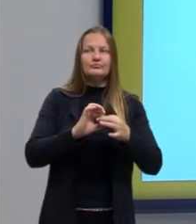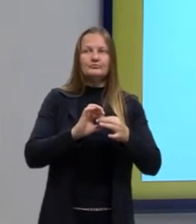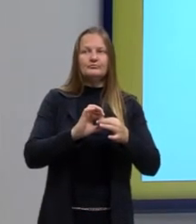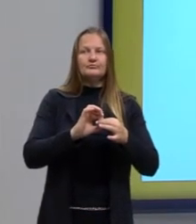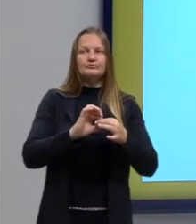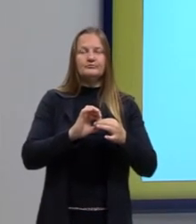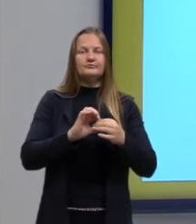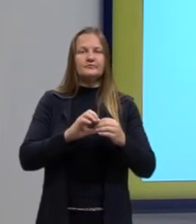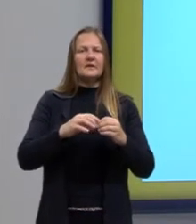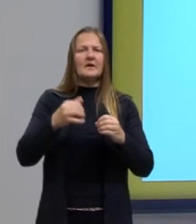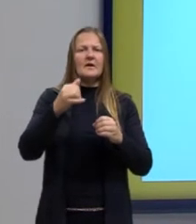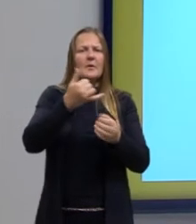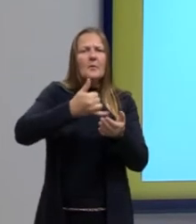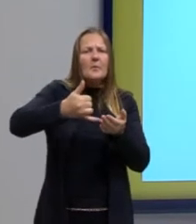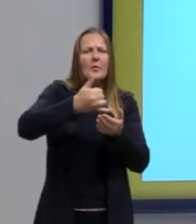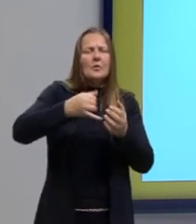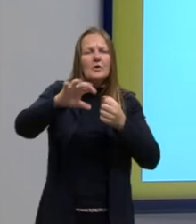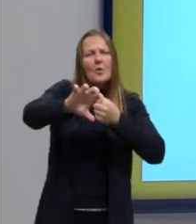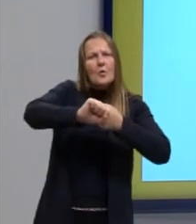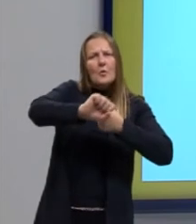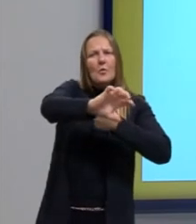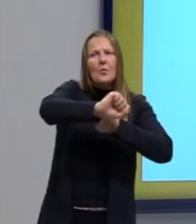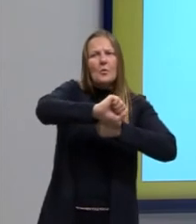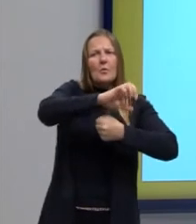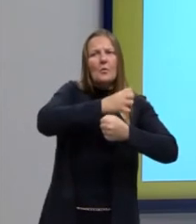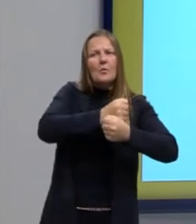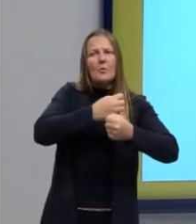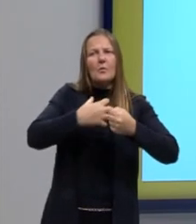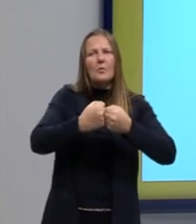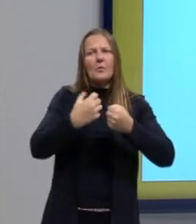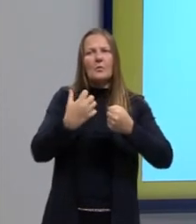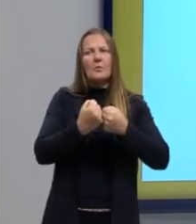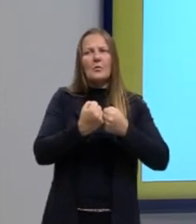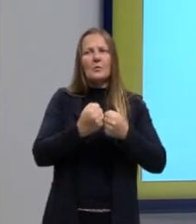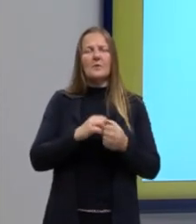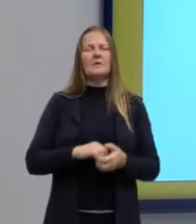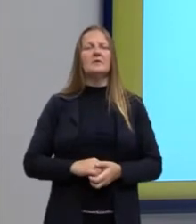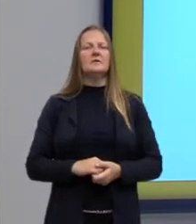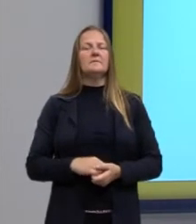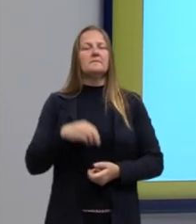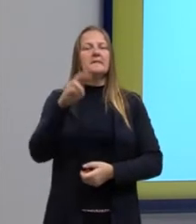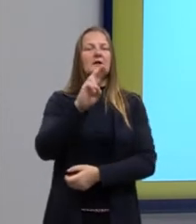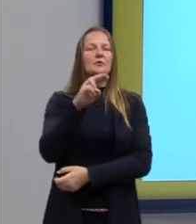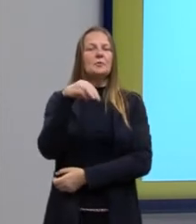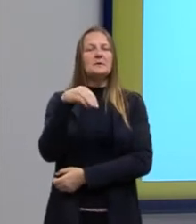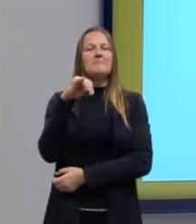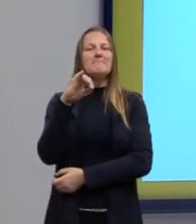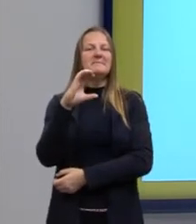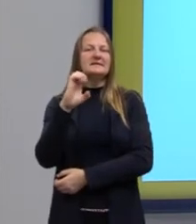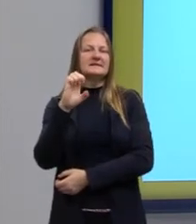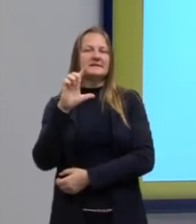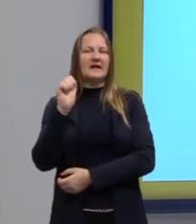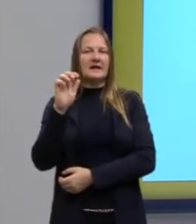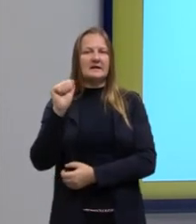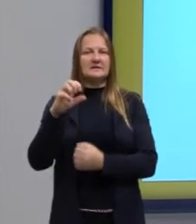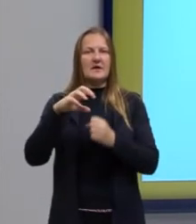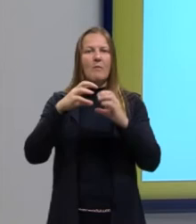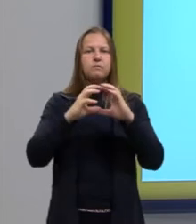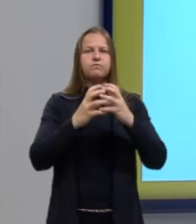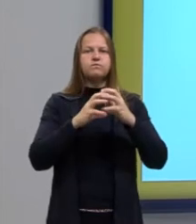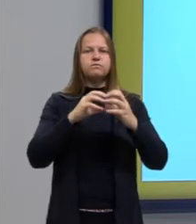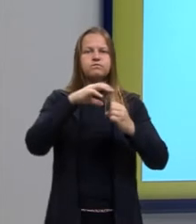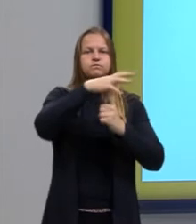parte da gordura ou à sujeira e formam essas micelas esféricas. Então,